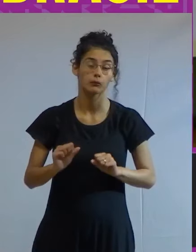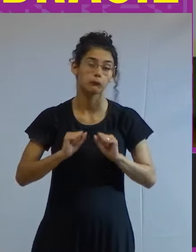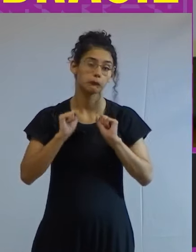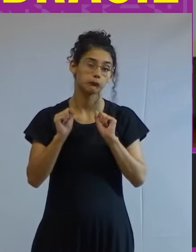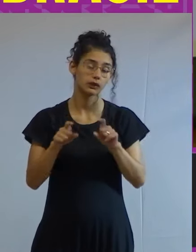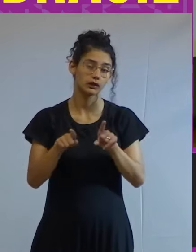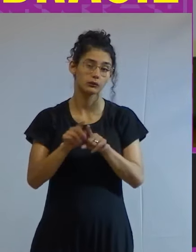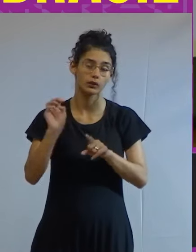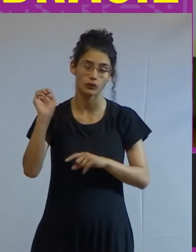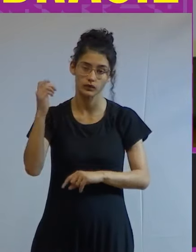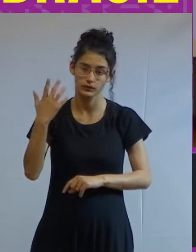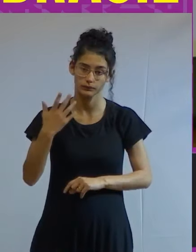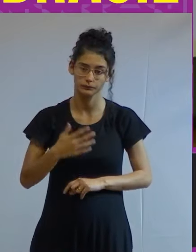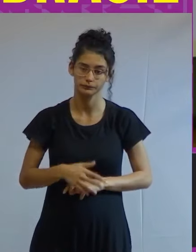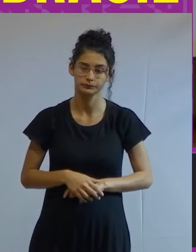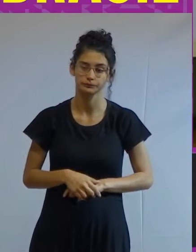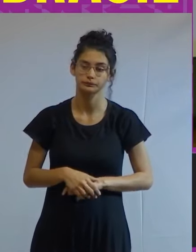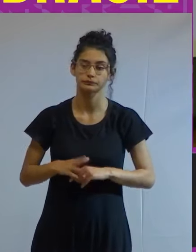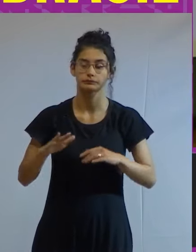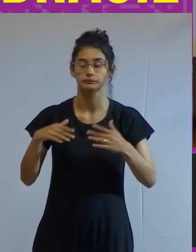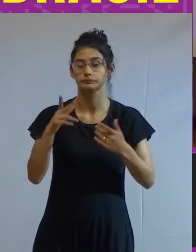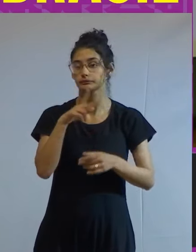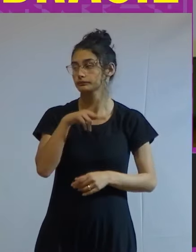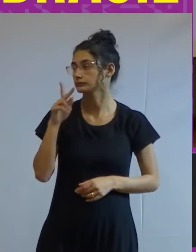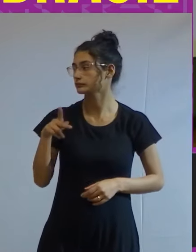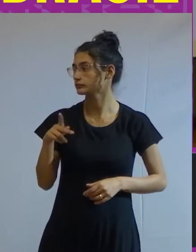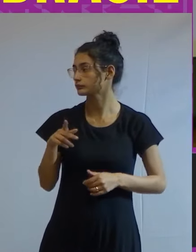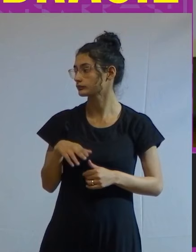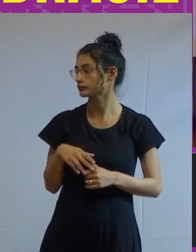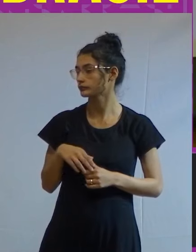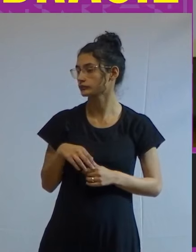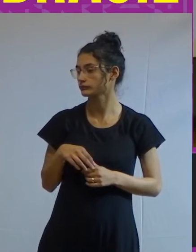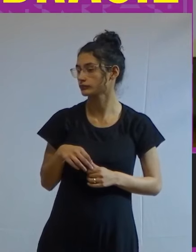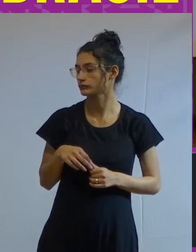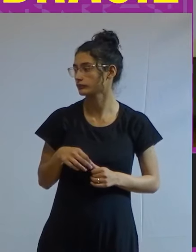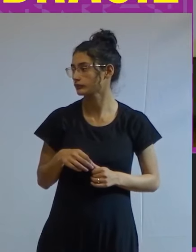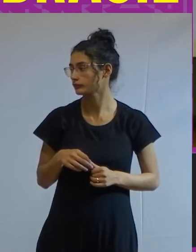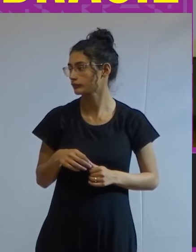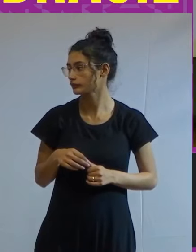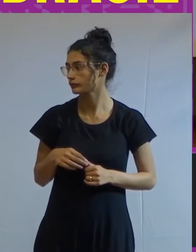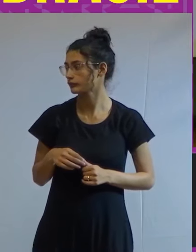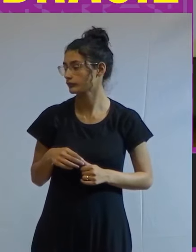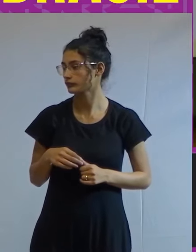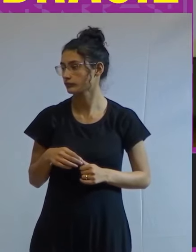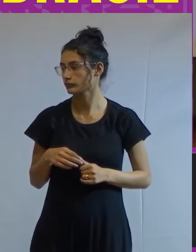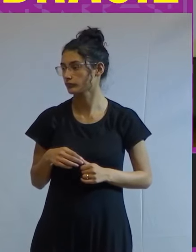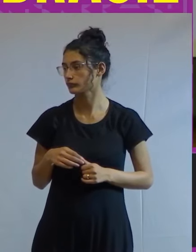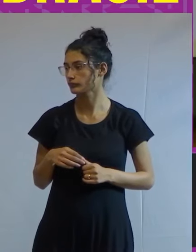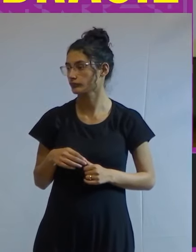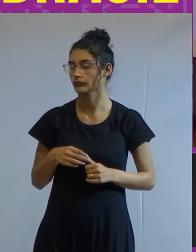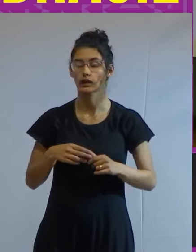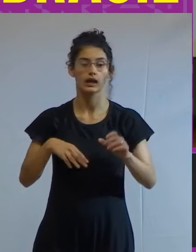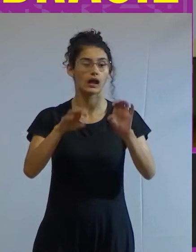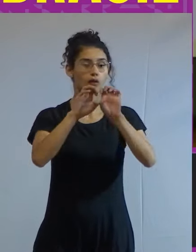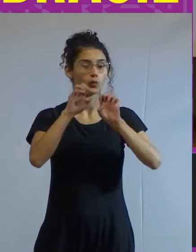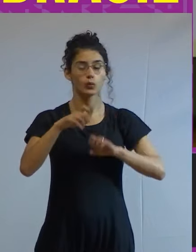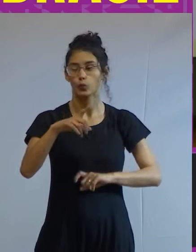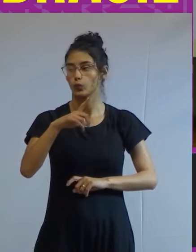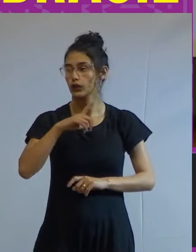acontecer então professor Arminda o desmantelamento da infraestrutura